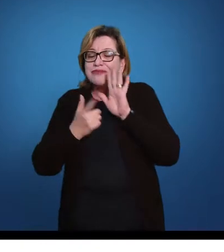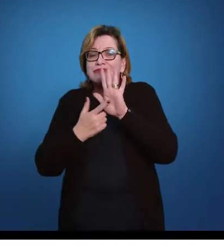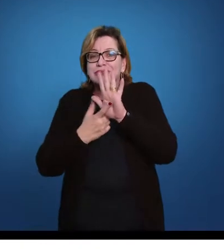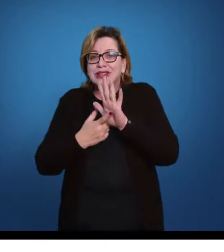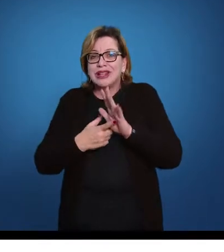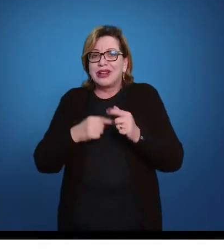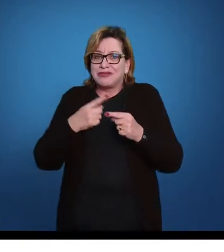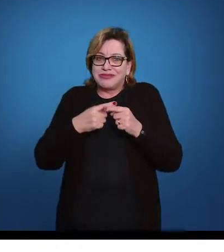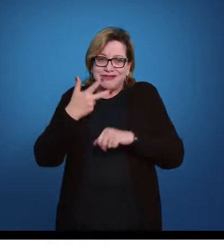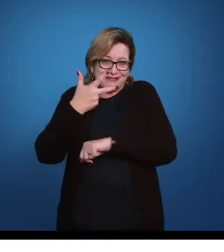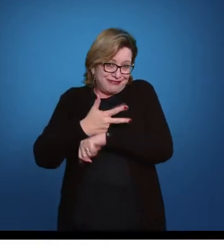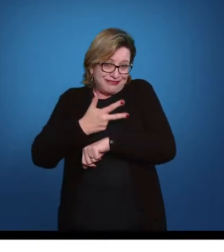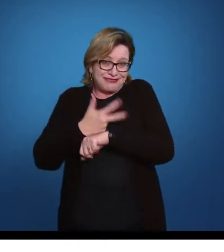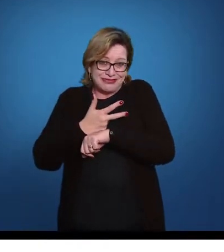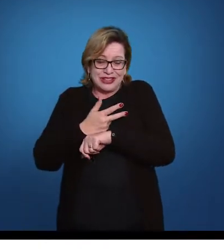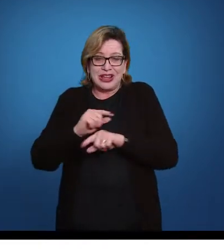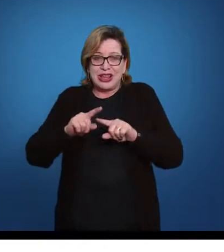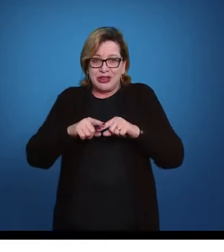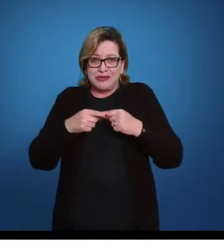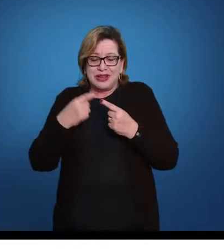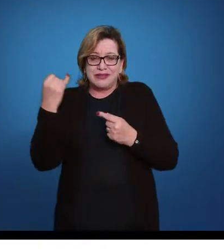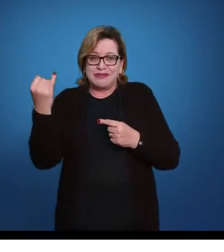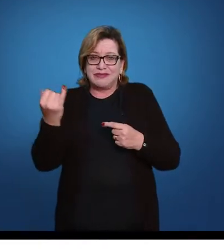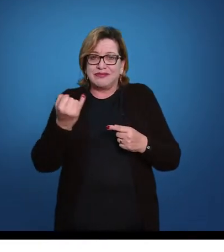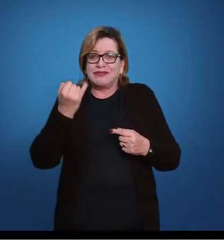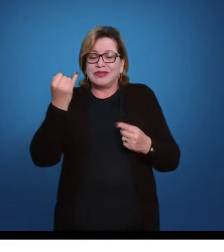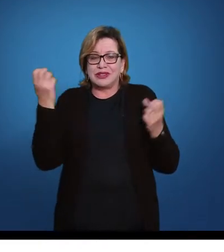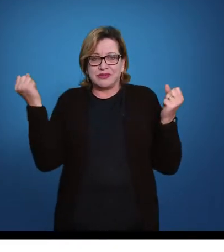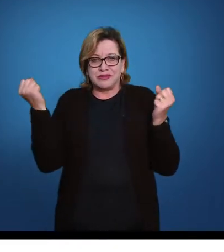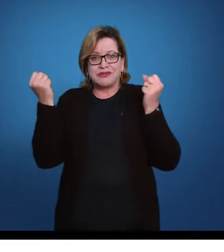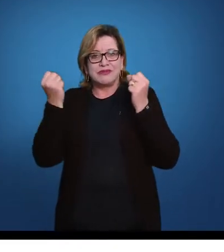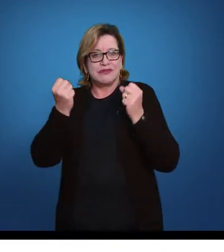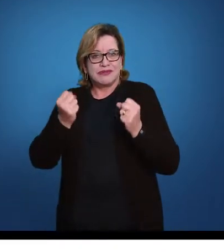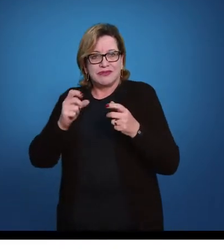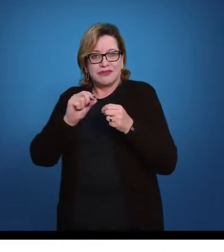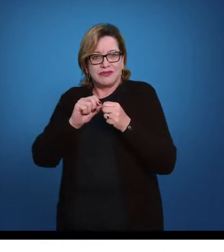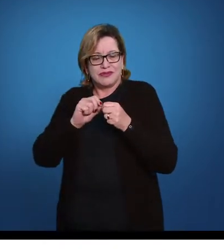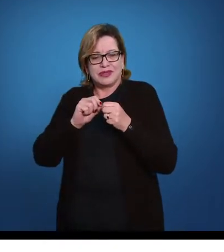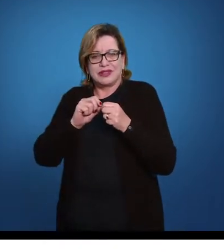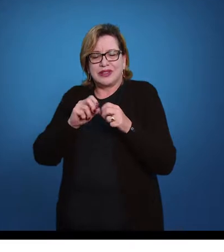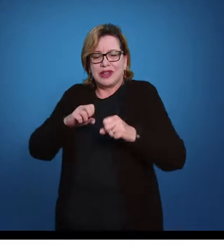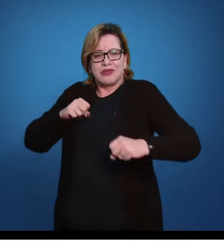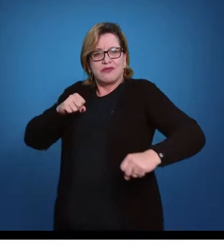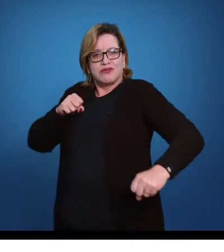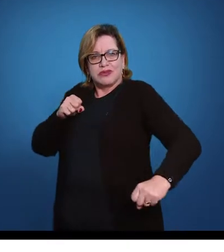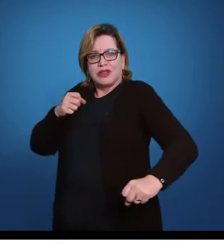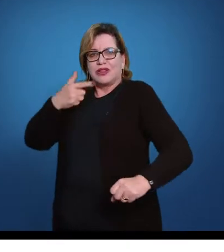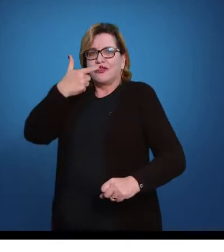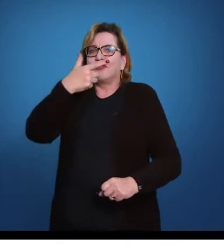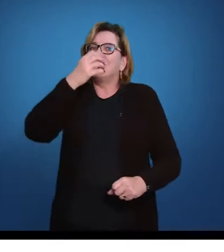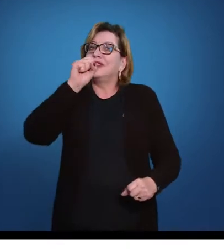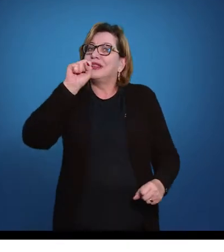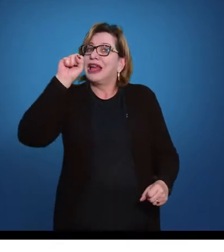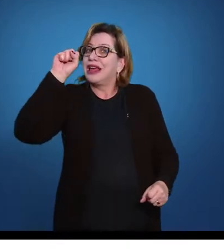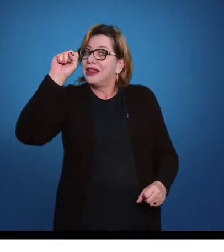tempo do vídeo, mas o ideal é que nós consigamos manter essas posições por pelo menos 20 segundos. O pessoal